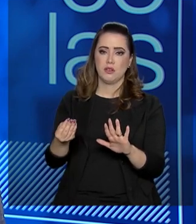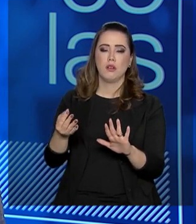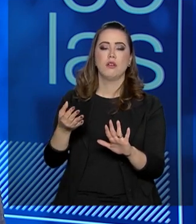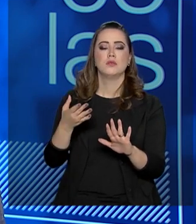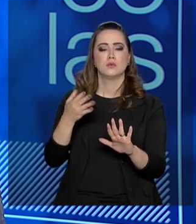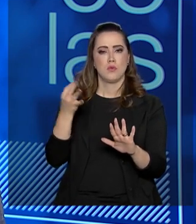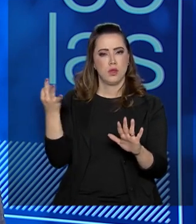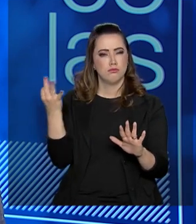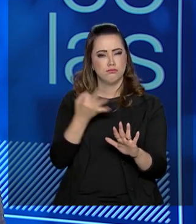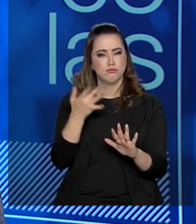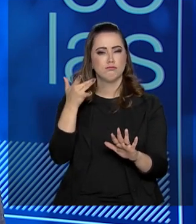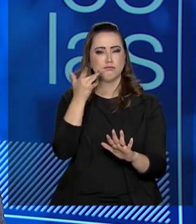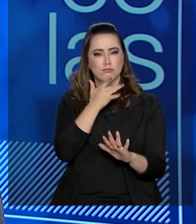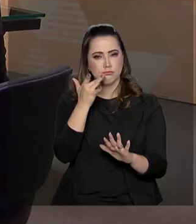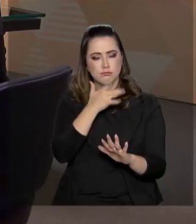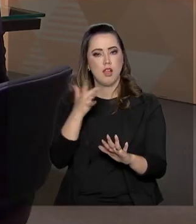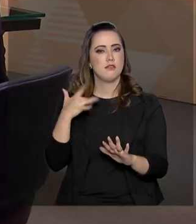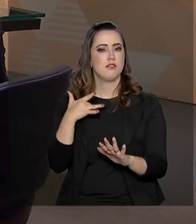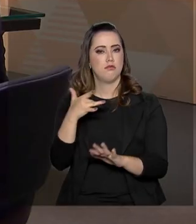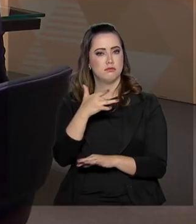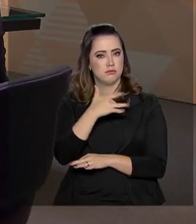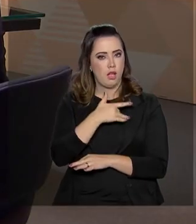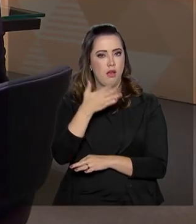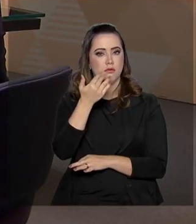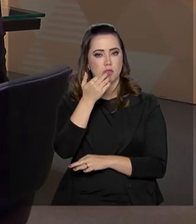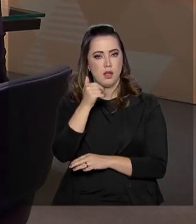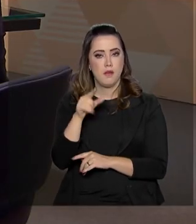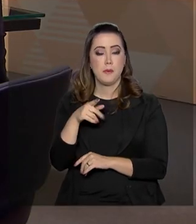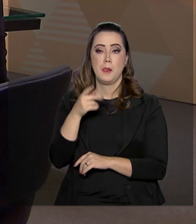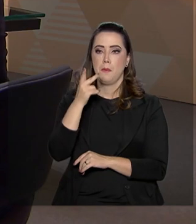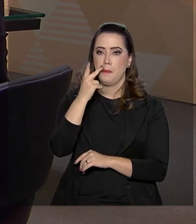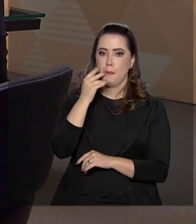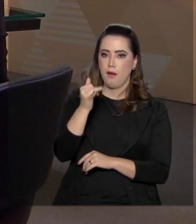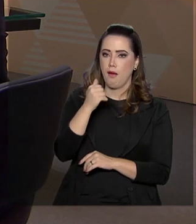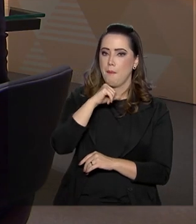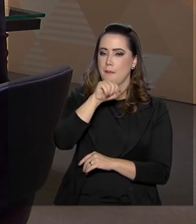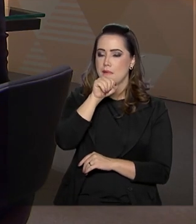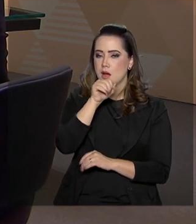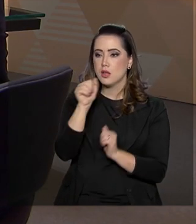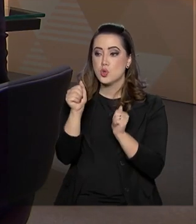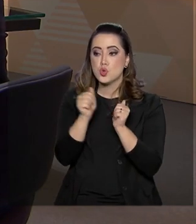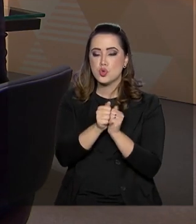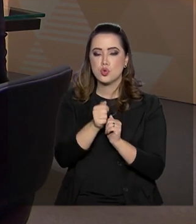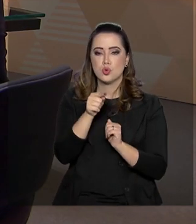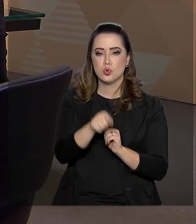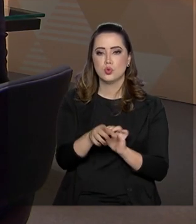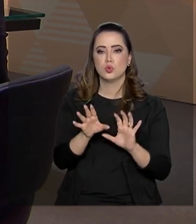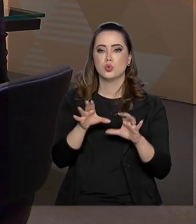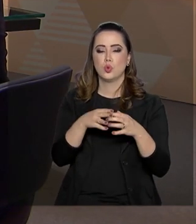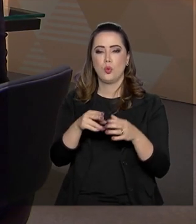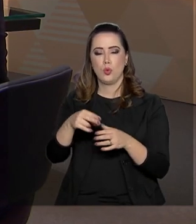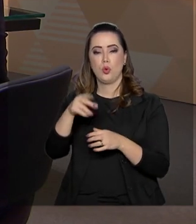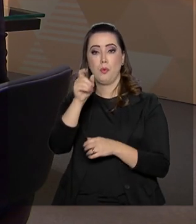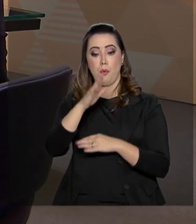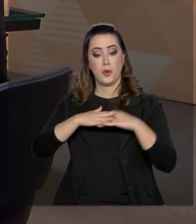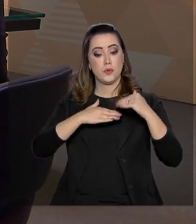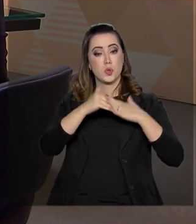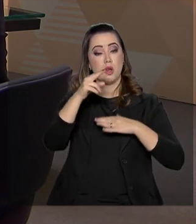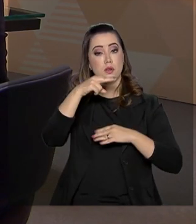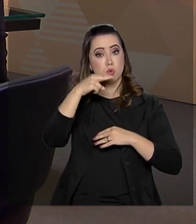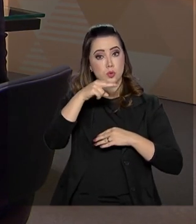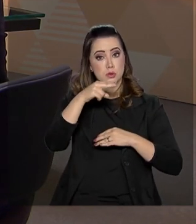equilíbrio, a distribuição... O acompanhamento dos pais. O acompanhamento dos pais, acompanhamento dos nutricionistas e das